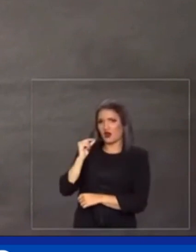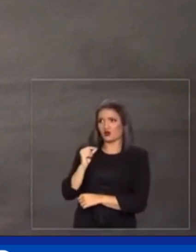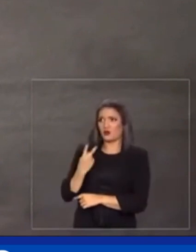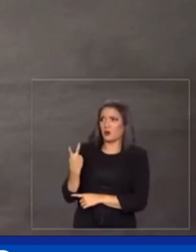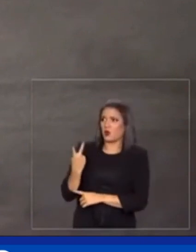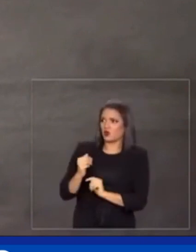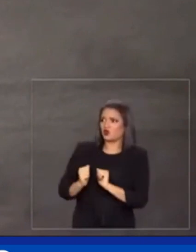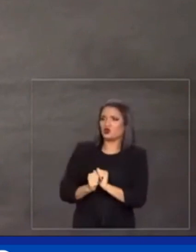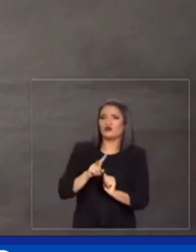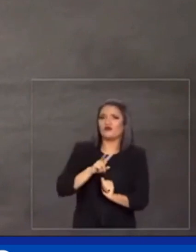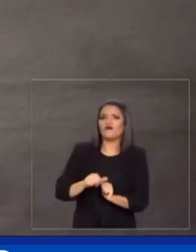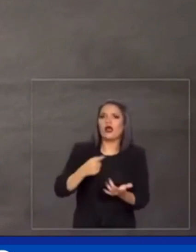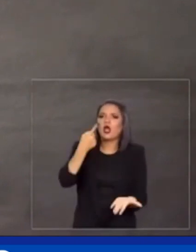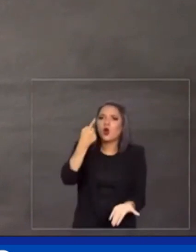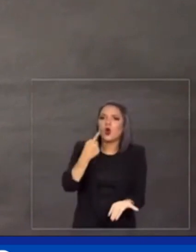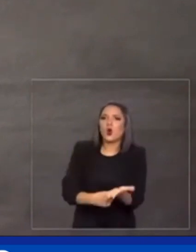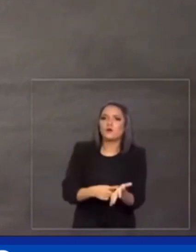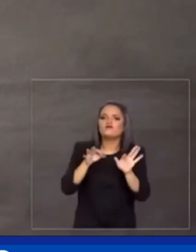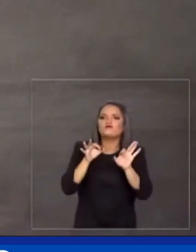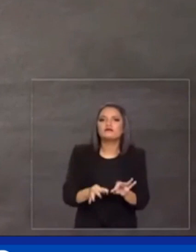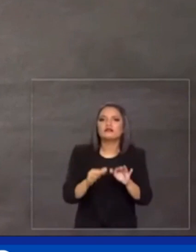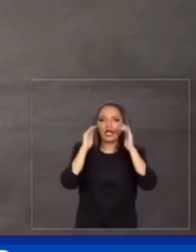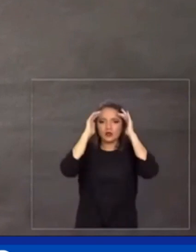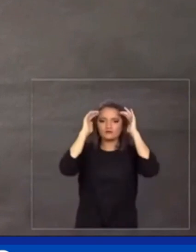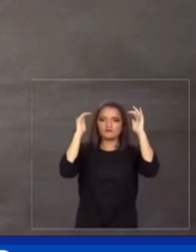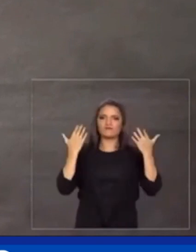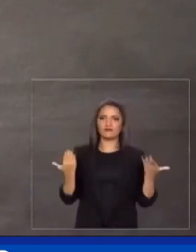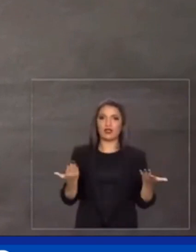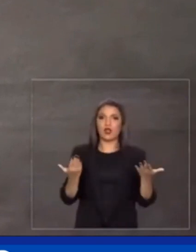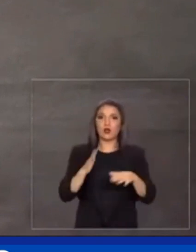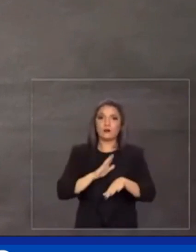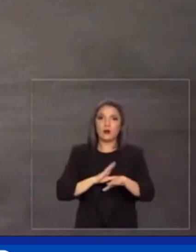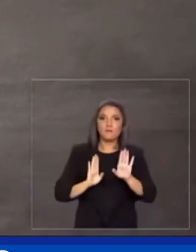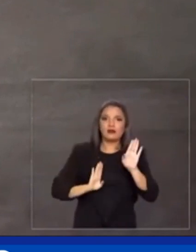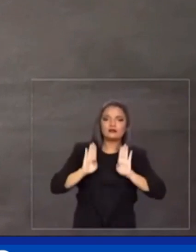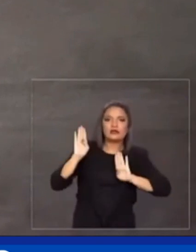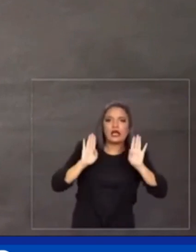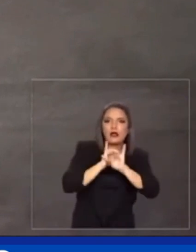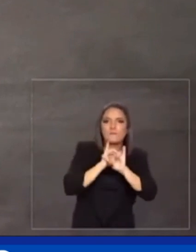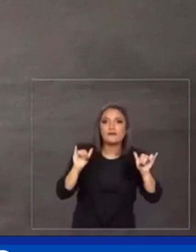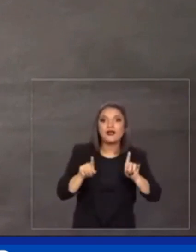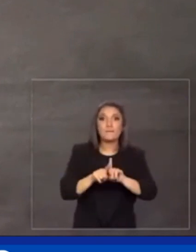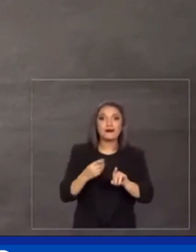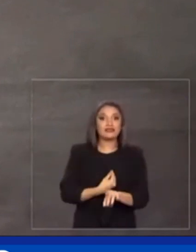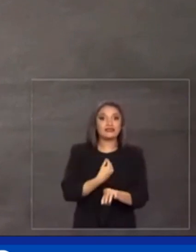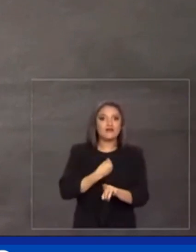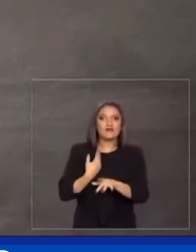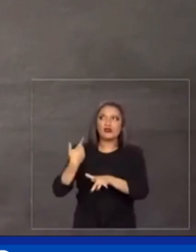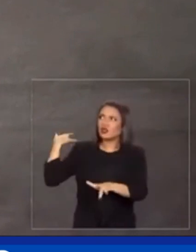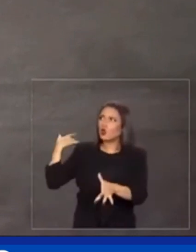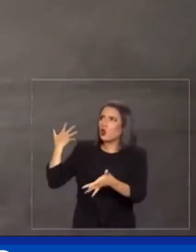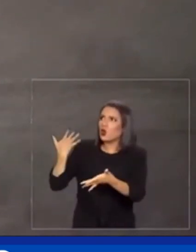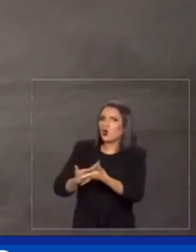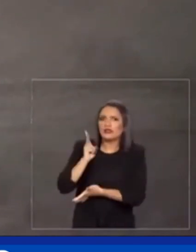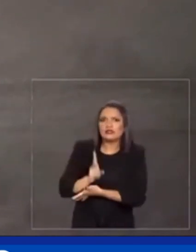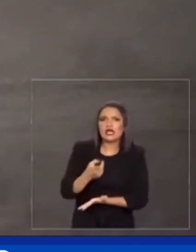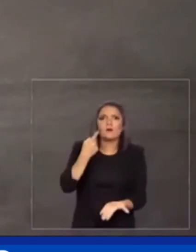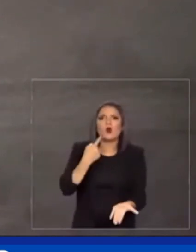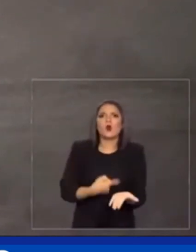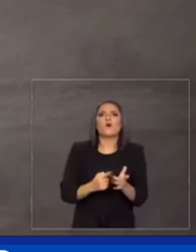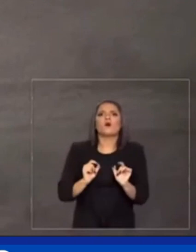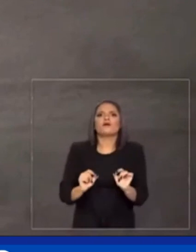cumprir o compromisso que assumi não apenas durante a campanha, mas ao longo de toda uma vida. Fazer do Brasil